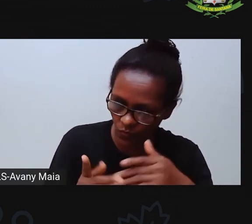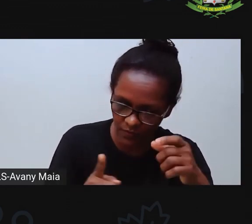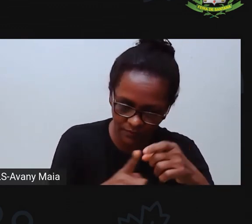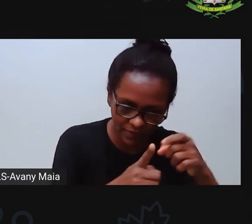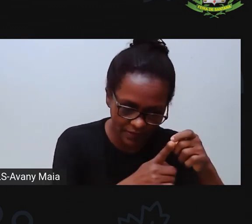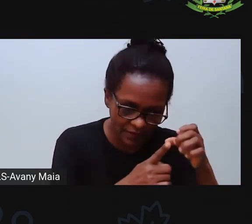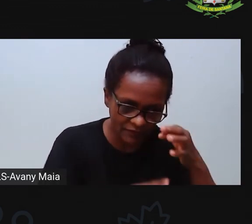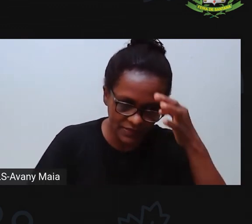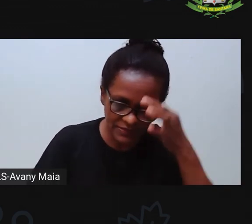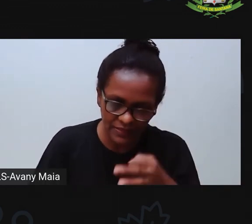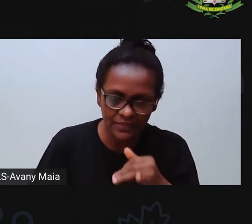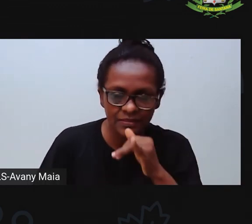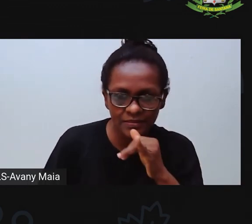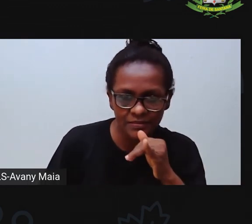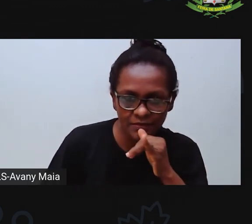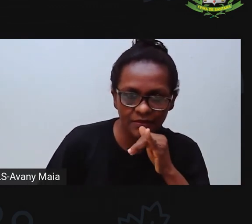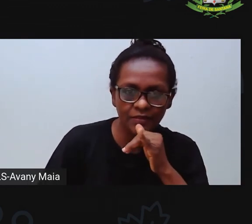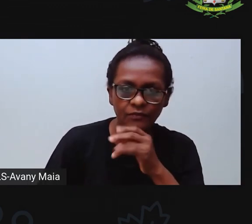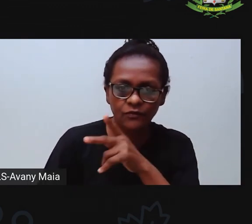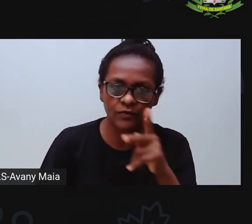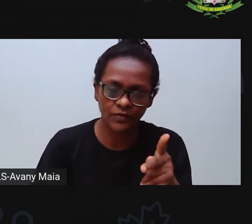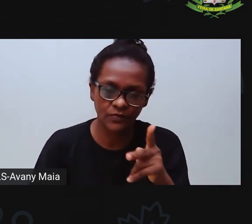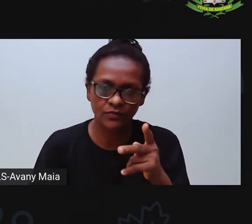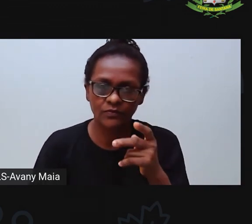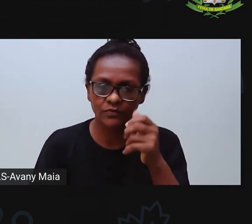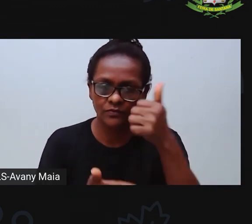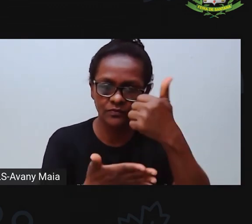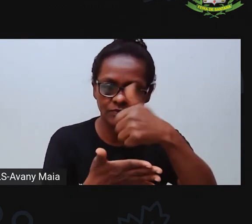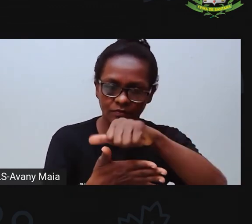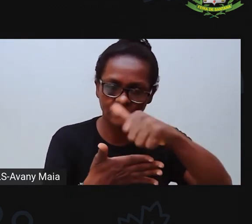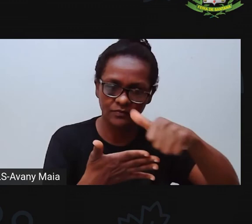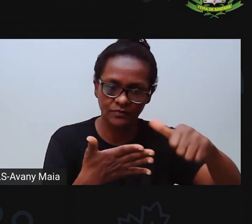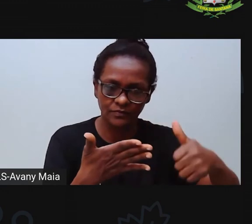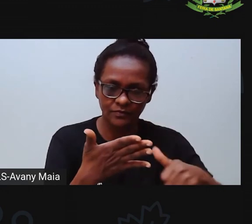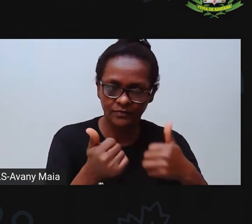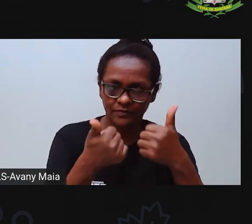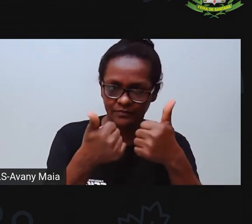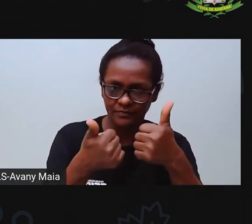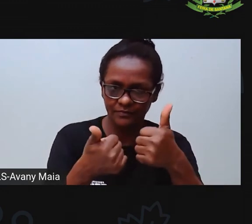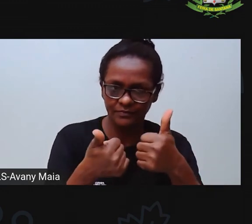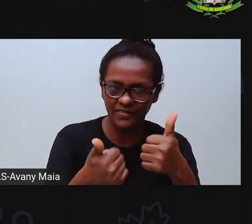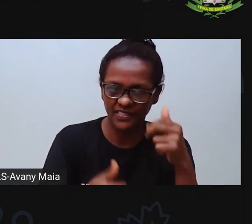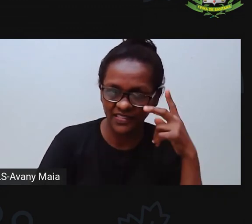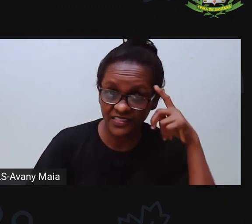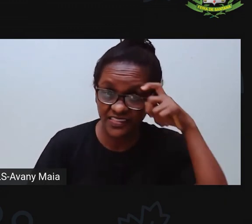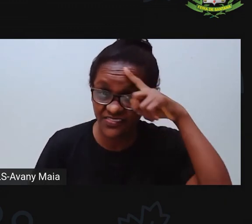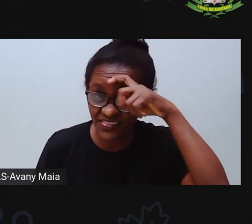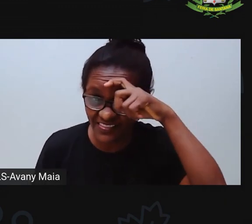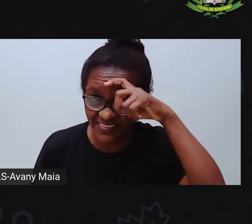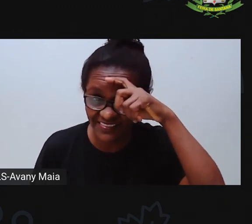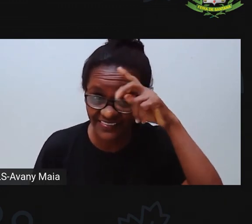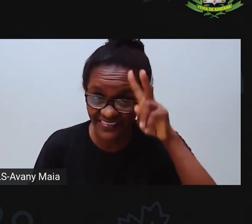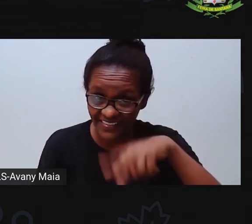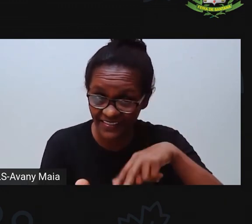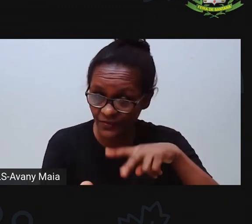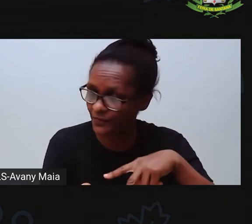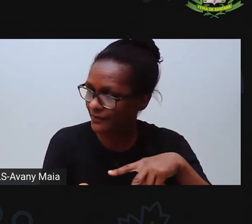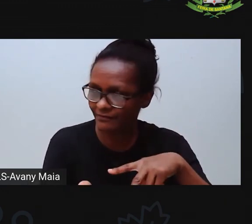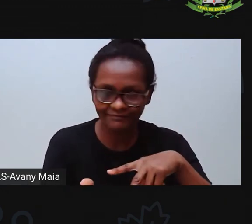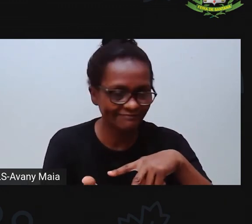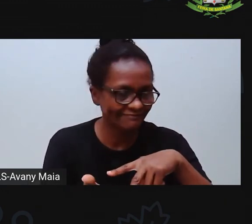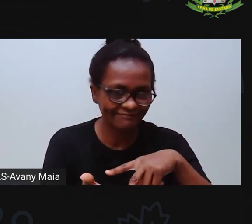sugeriu pra vocês. Foi difícil a gente acompanhar a leitura que a pró compartilhou com você, que a pró